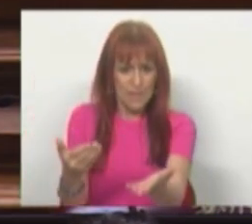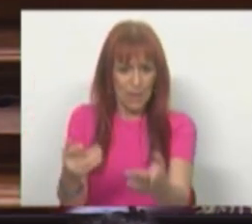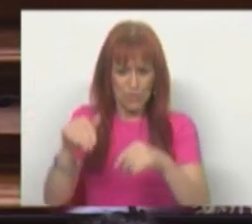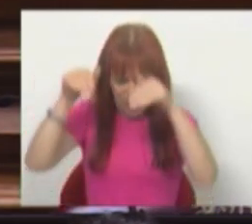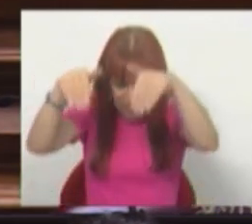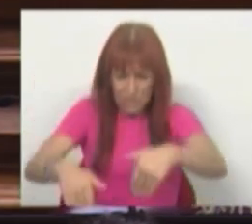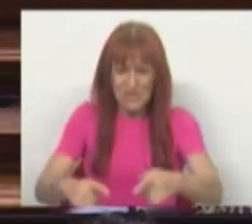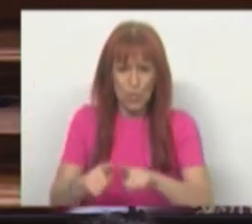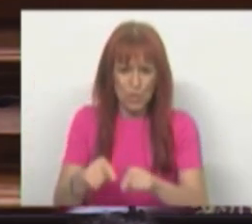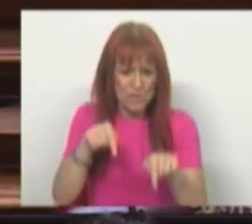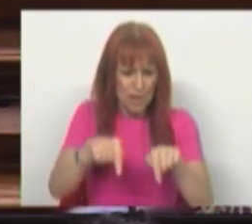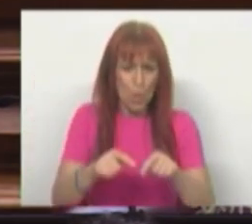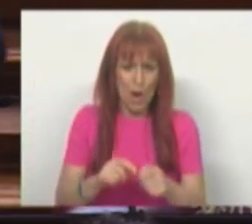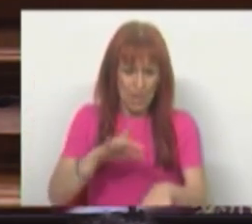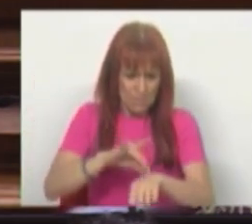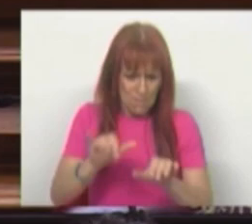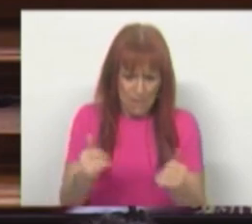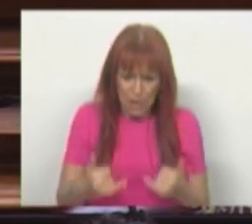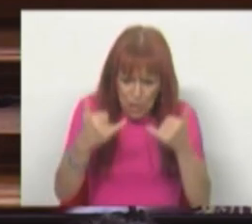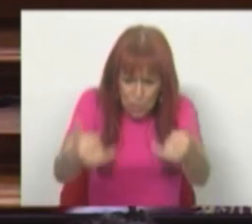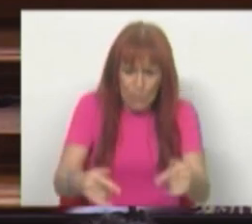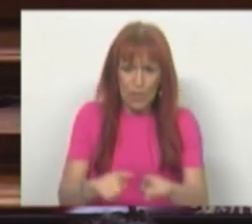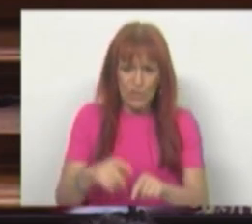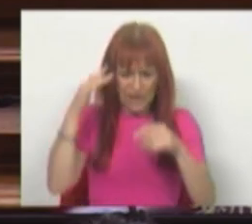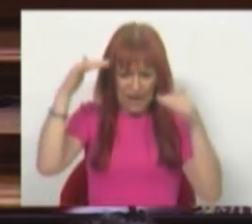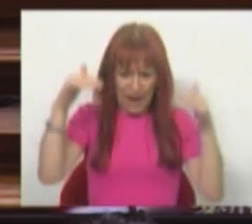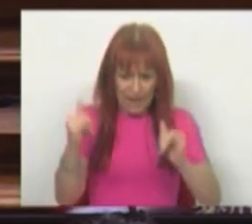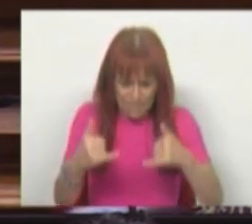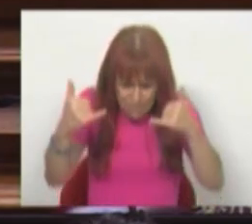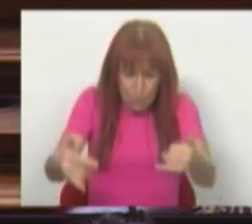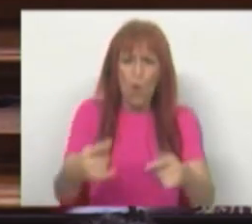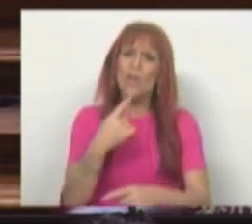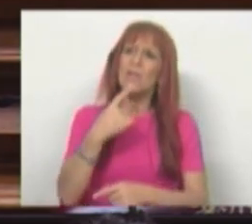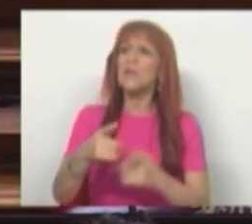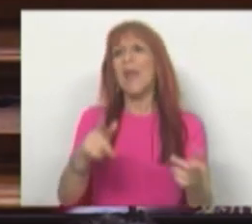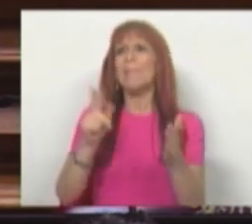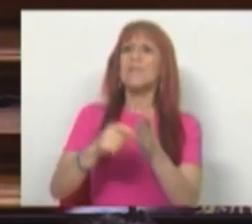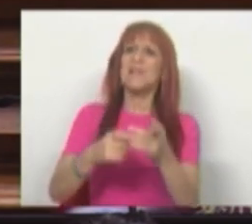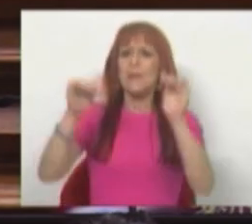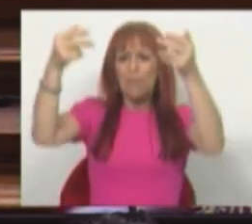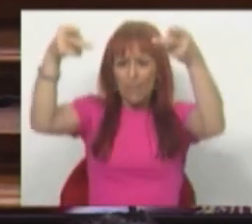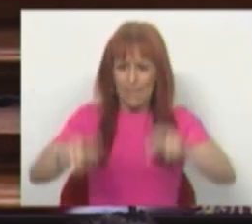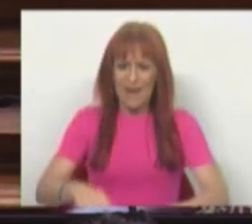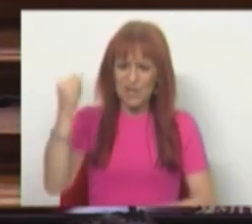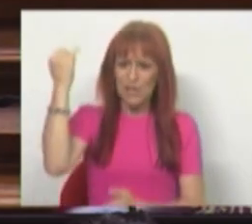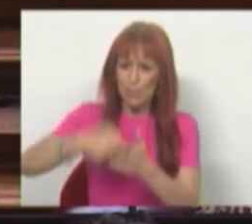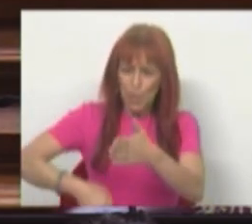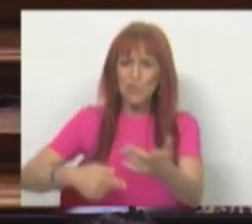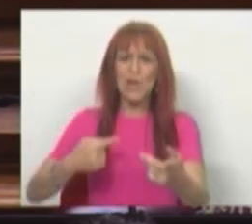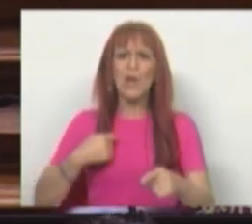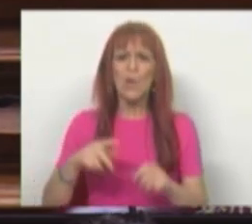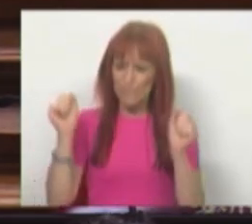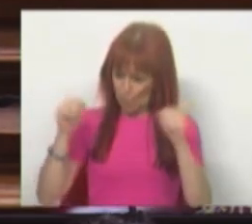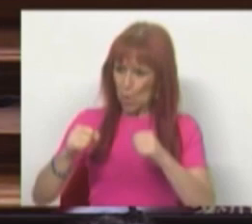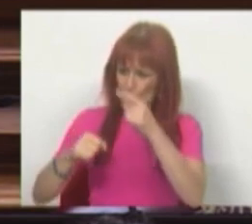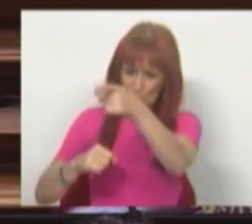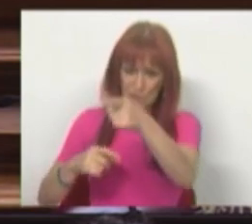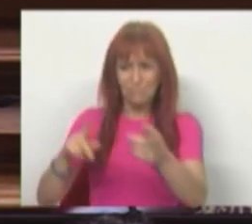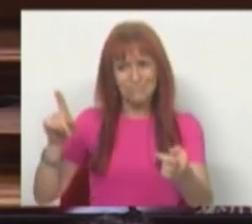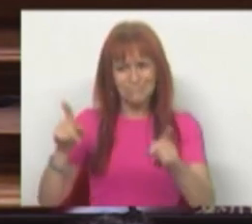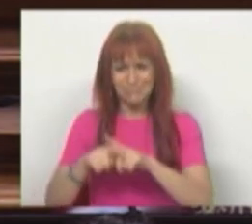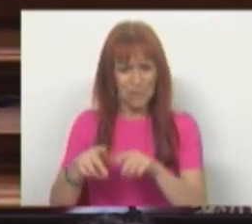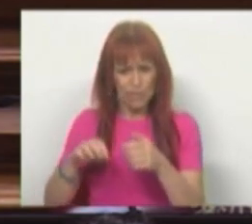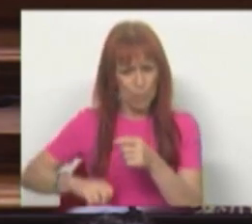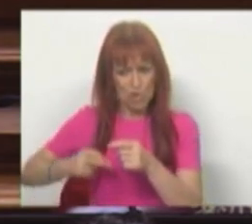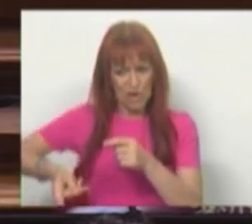recessão que vai vir em cima de uma pandemia, em cima de uma guerra, aí vão dizer que é preciso também baixar os impostos. E aí eu vou concordar, embora não